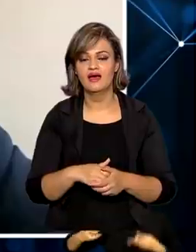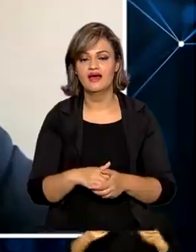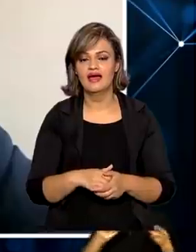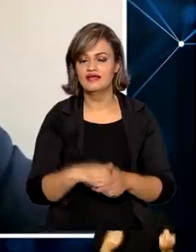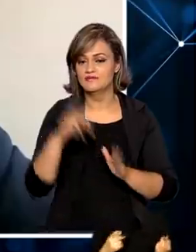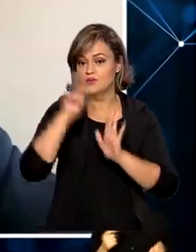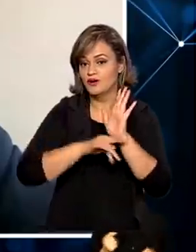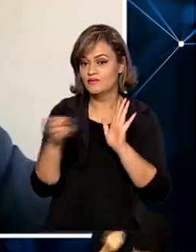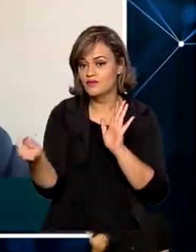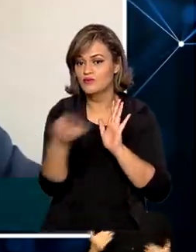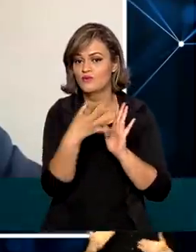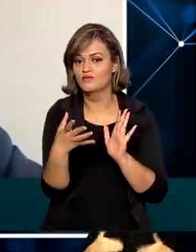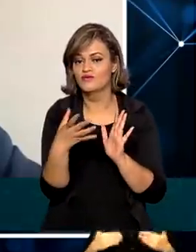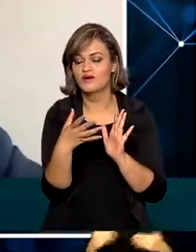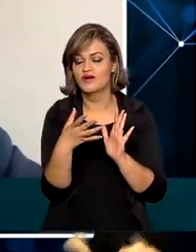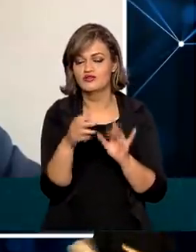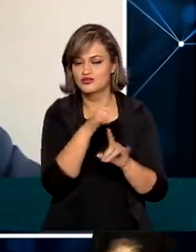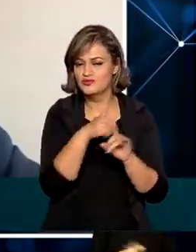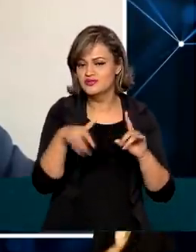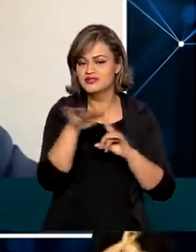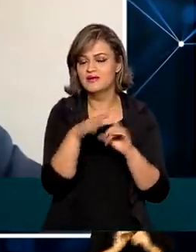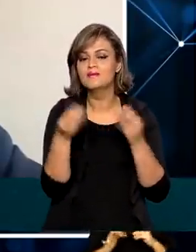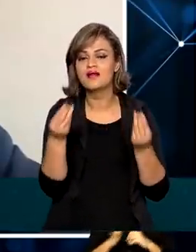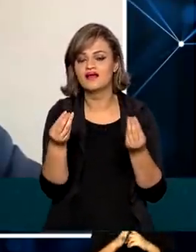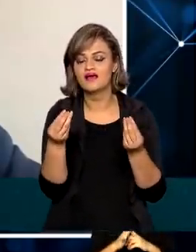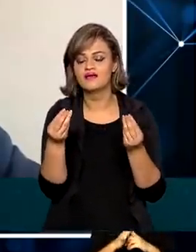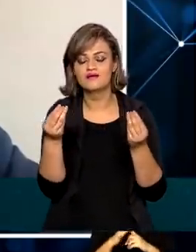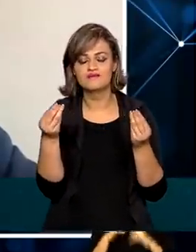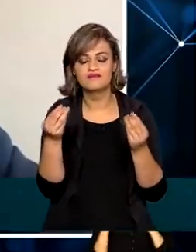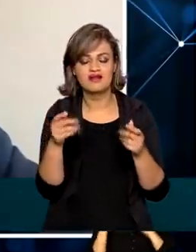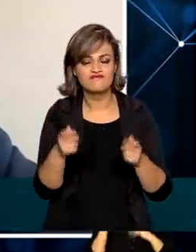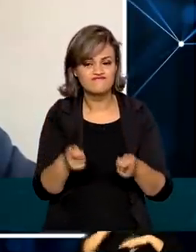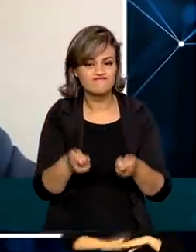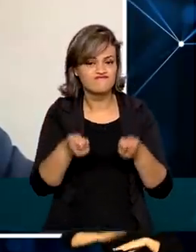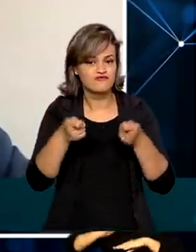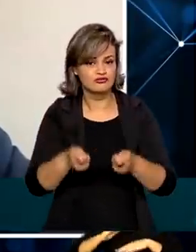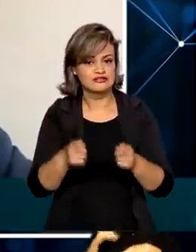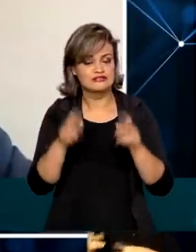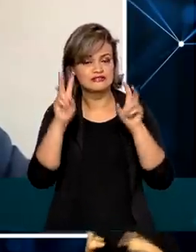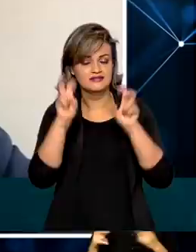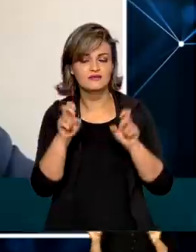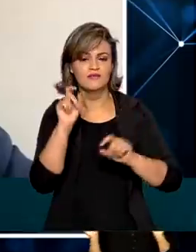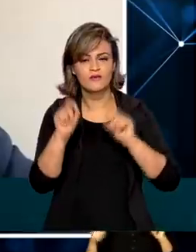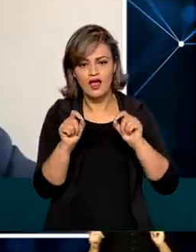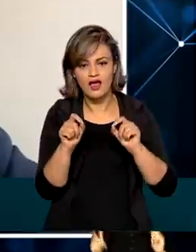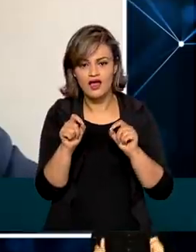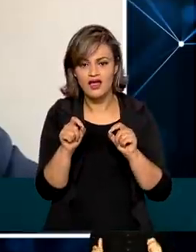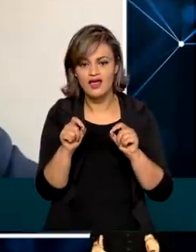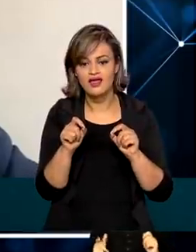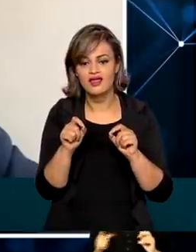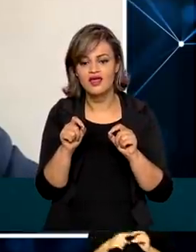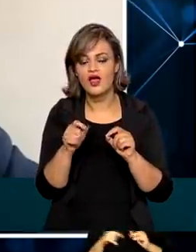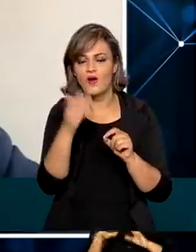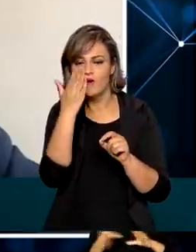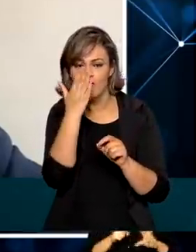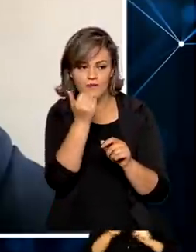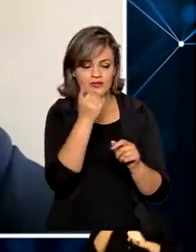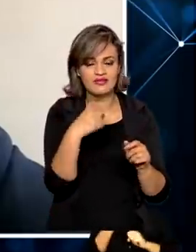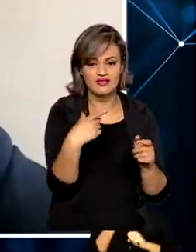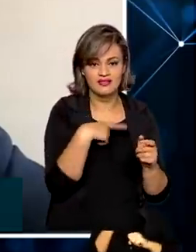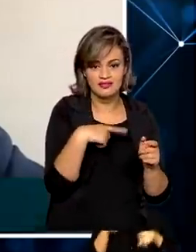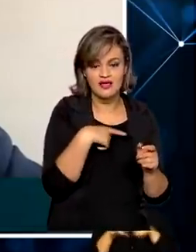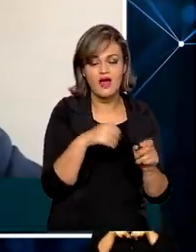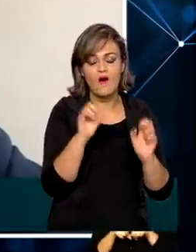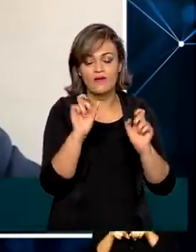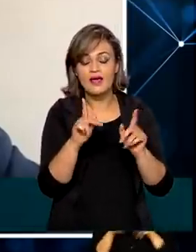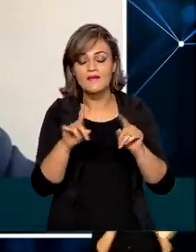novo programa social, fortalecer esse quesito da aquisição de alimentos, mas também